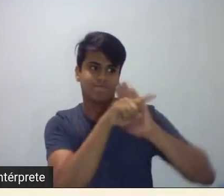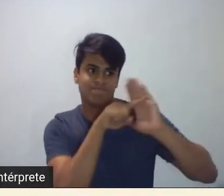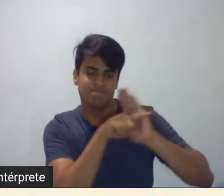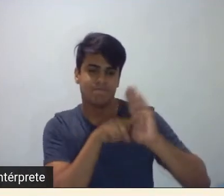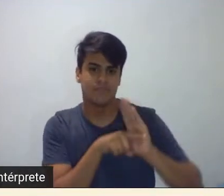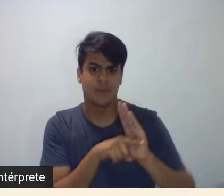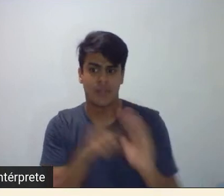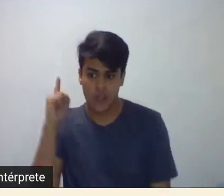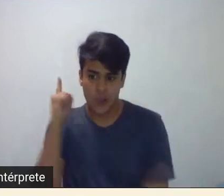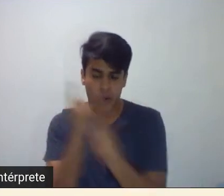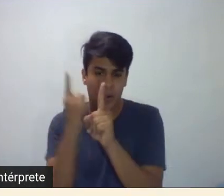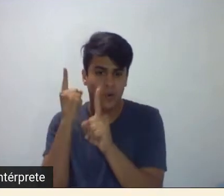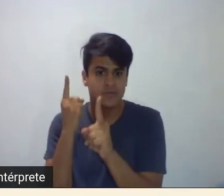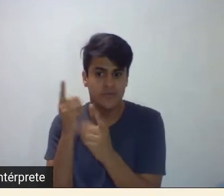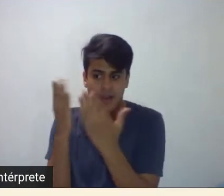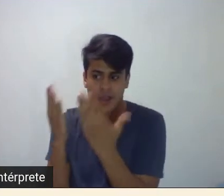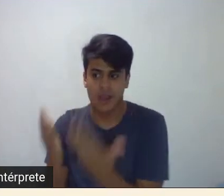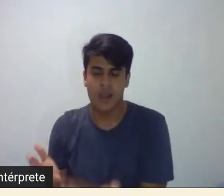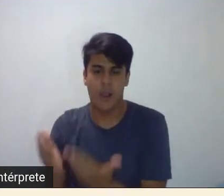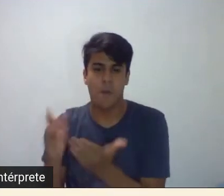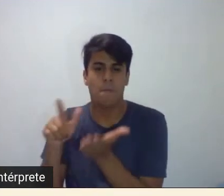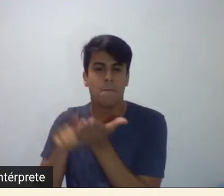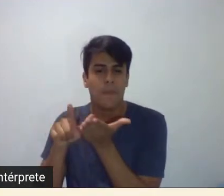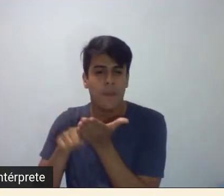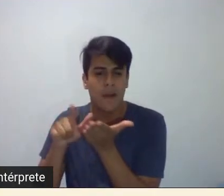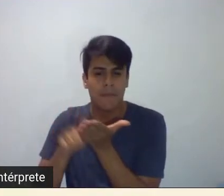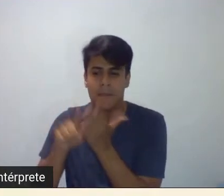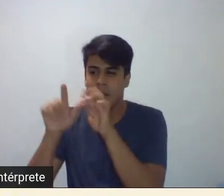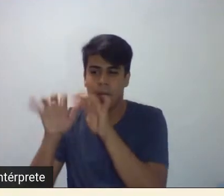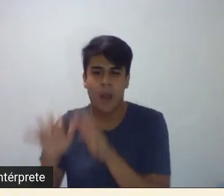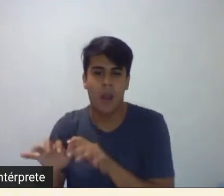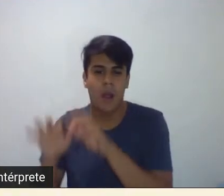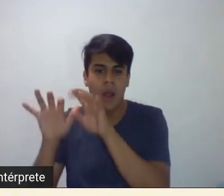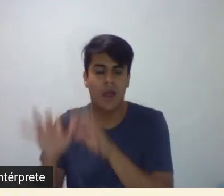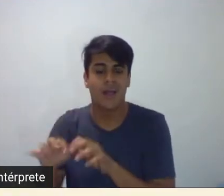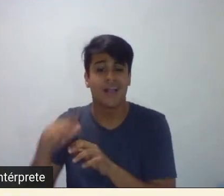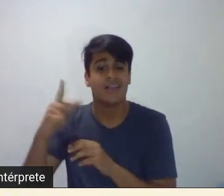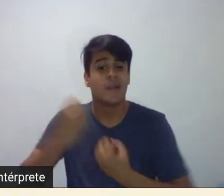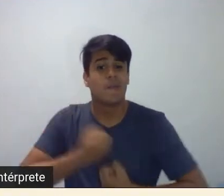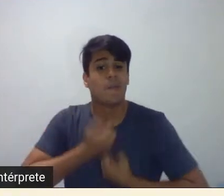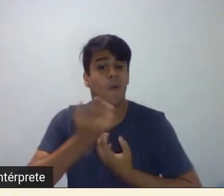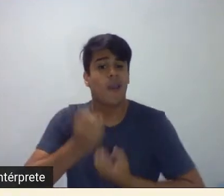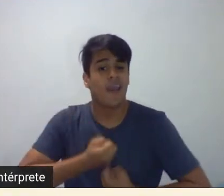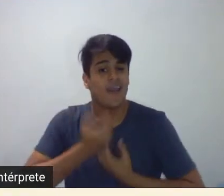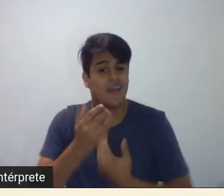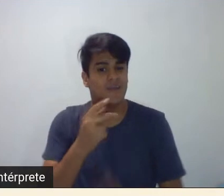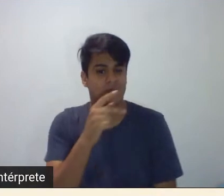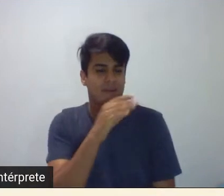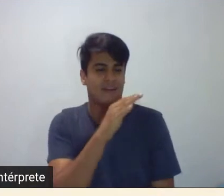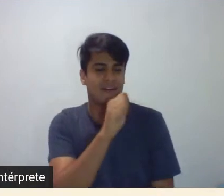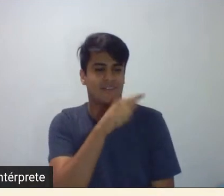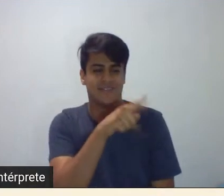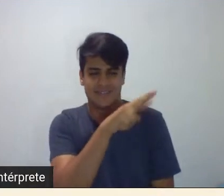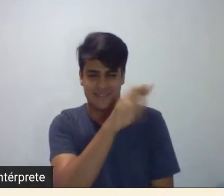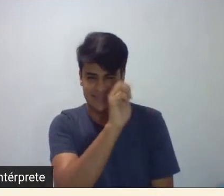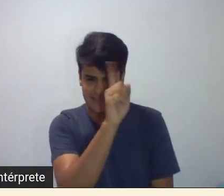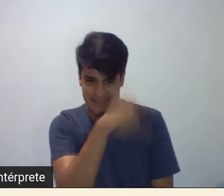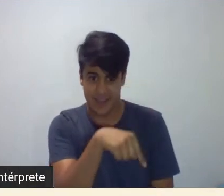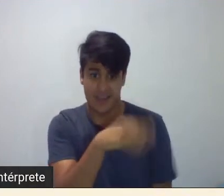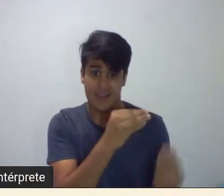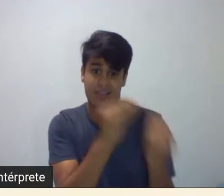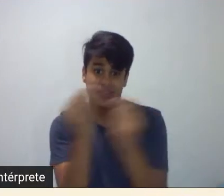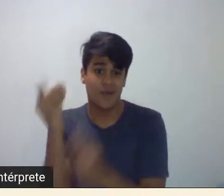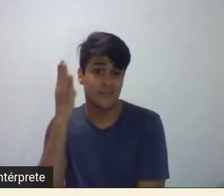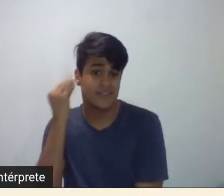datilografia com papel carbono do poema do Bless Andrade que ele deu pra Tarsila pra ser a